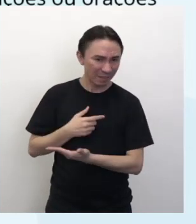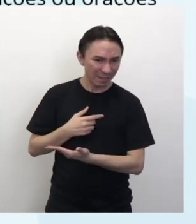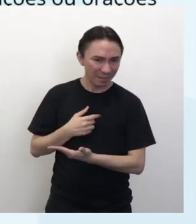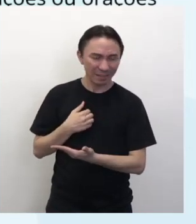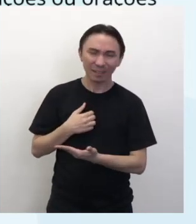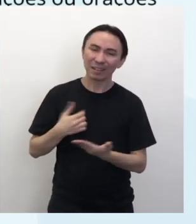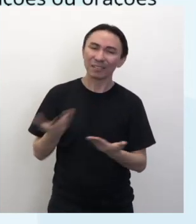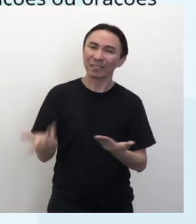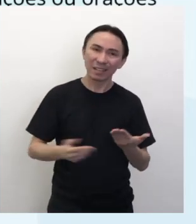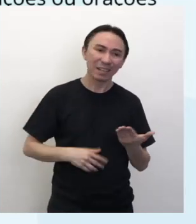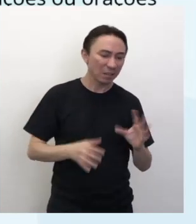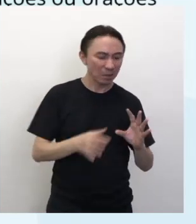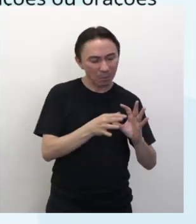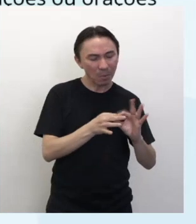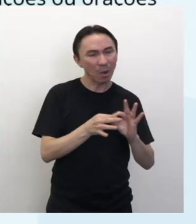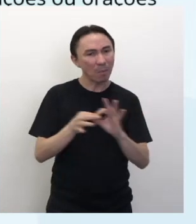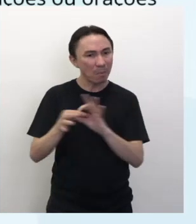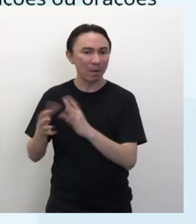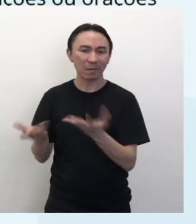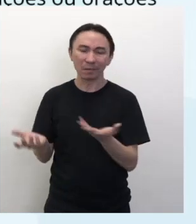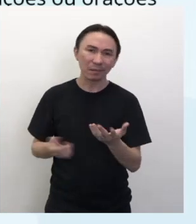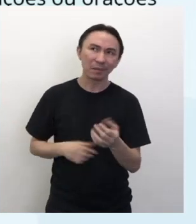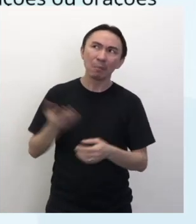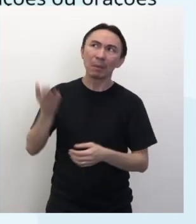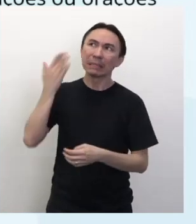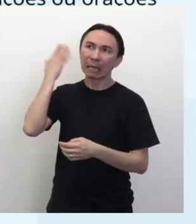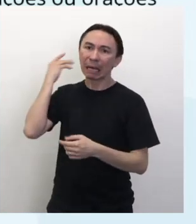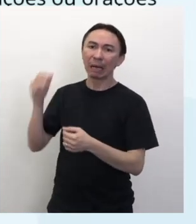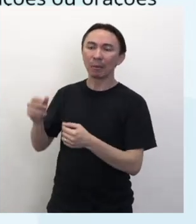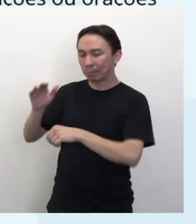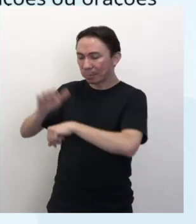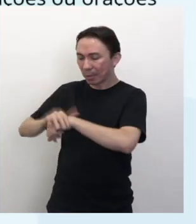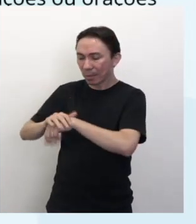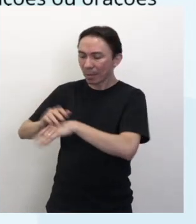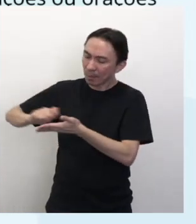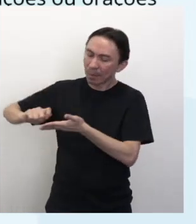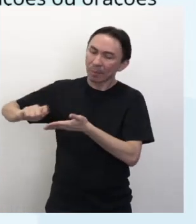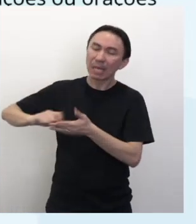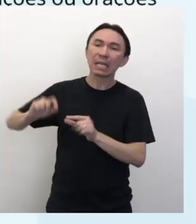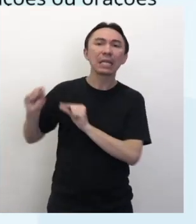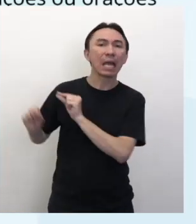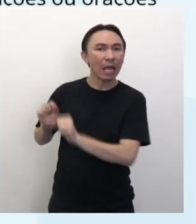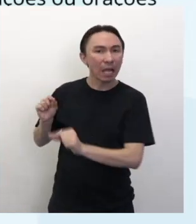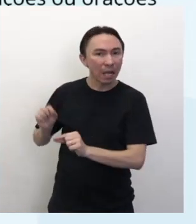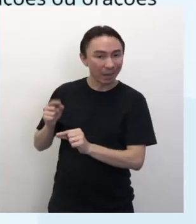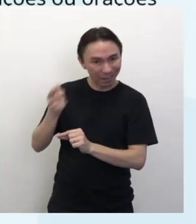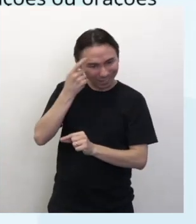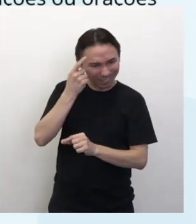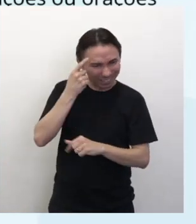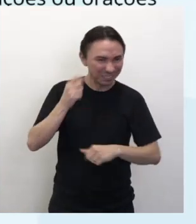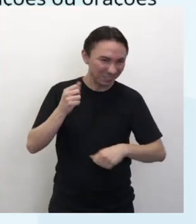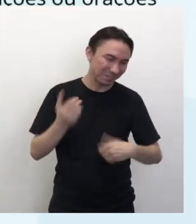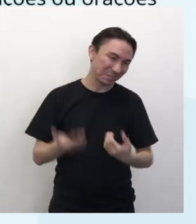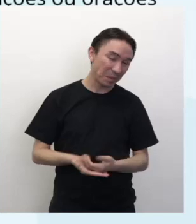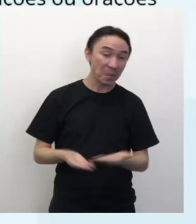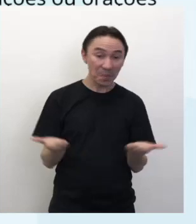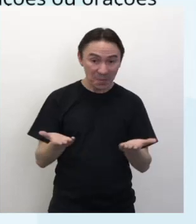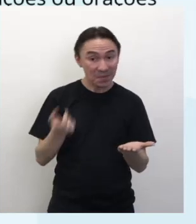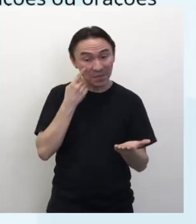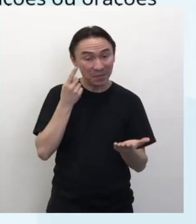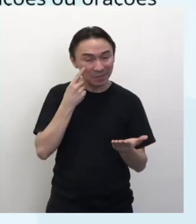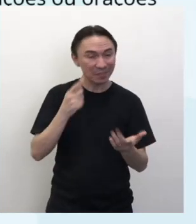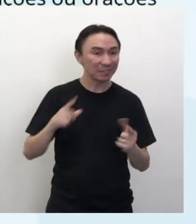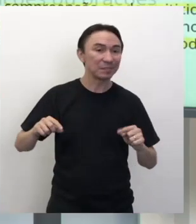saber a época, intenção de quem escreveu e tudo isso, certo? Então vamos à questão de hoje. Então, além